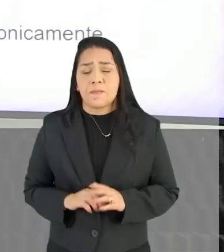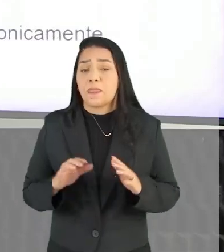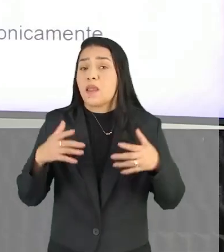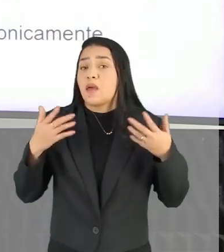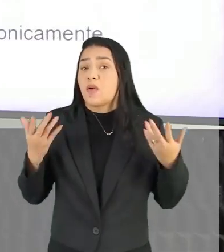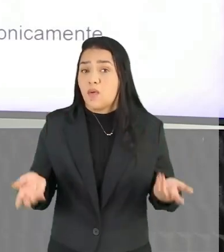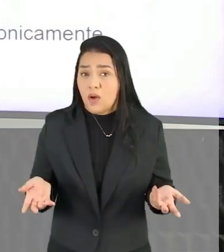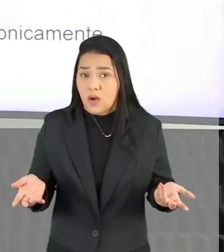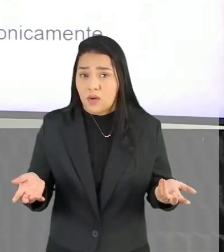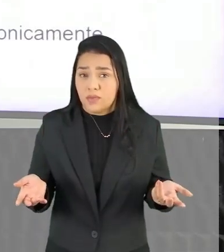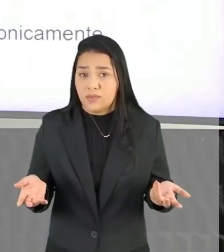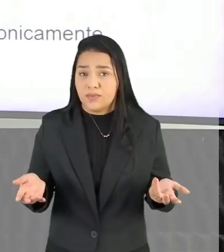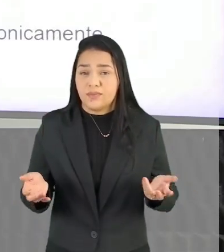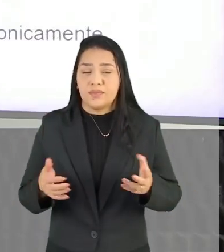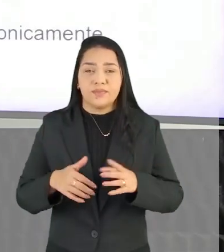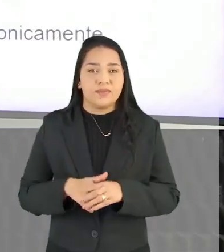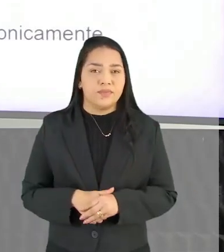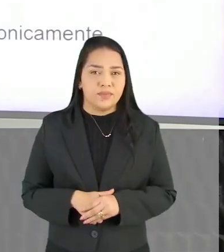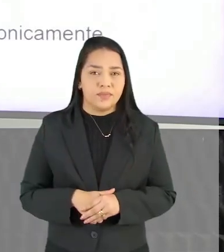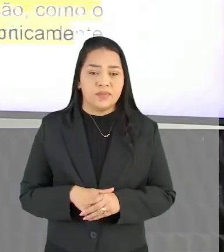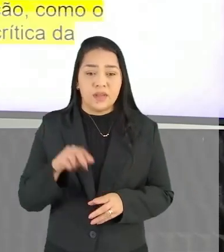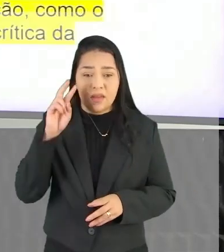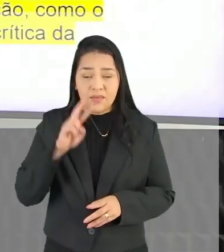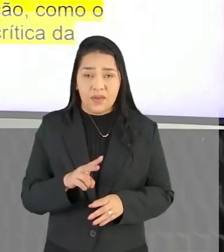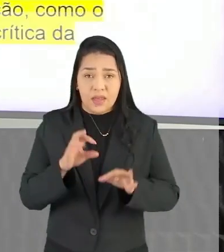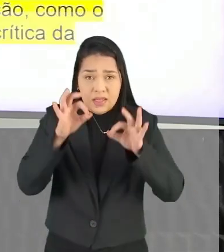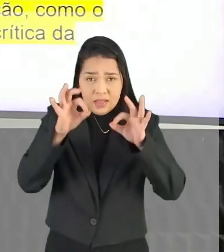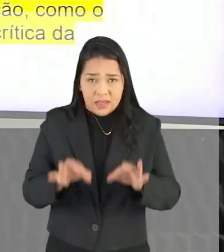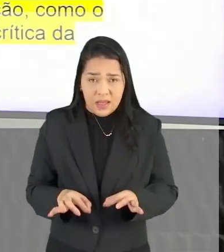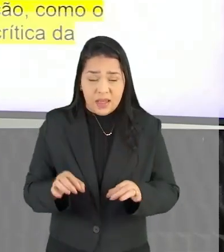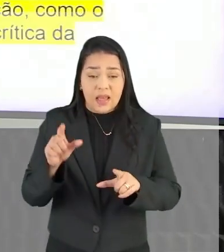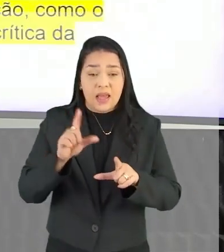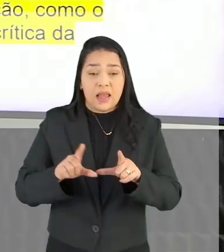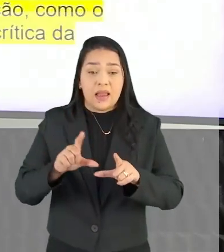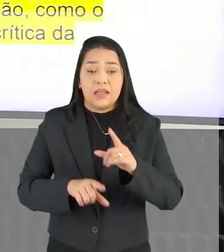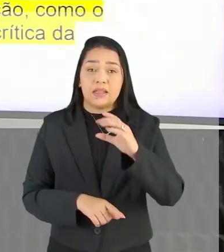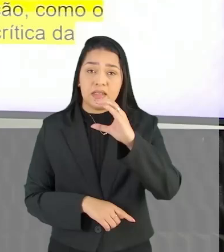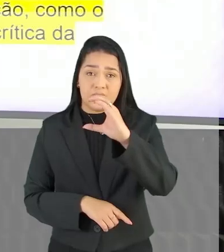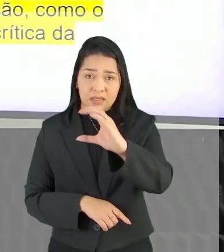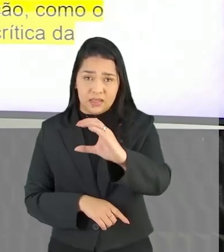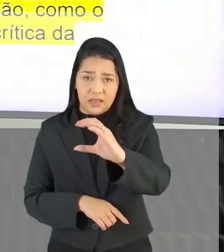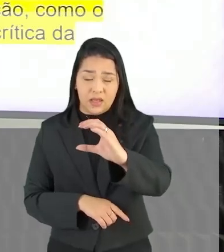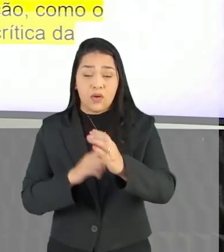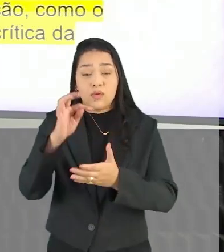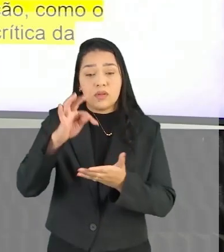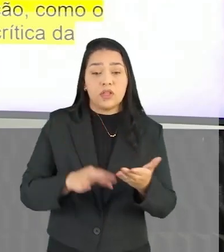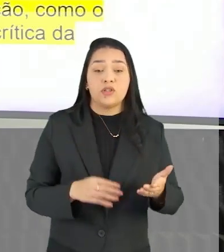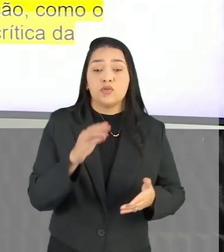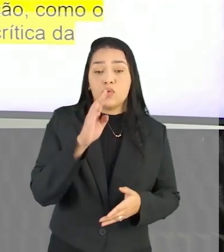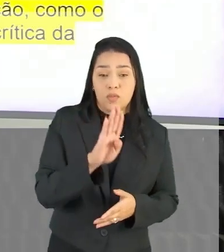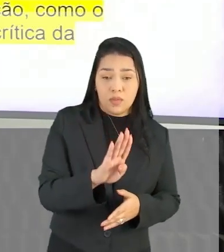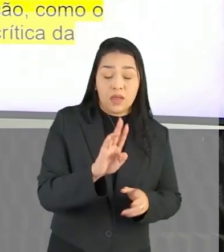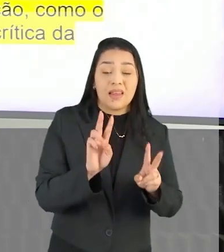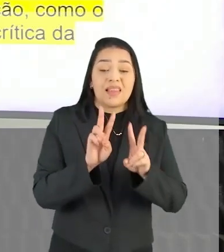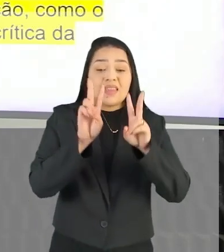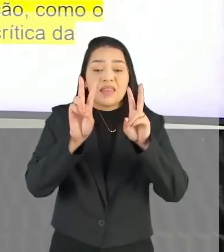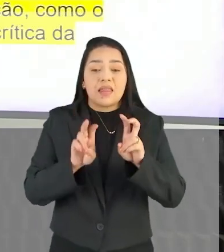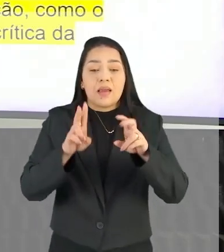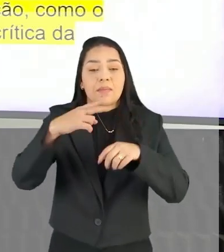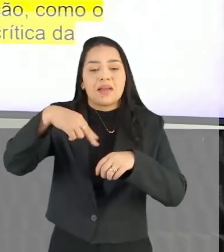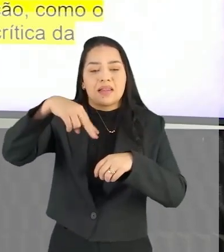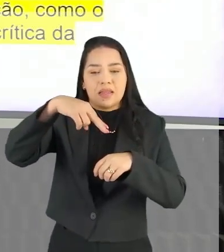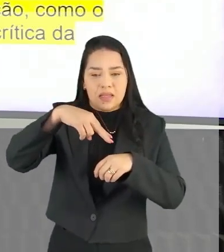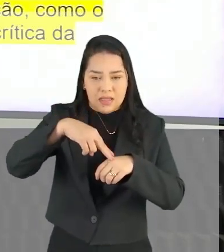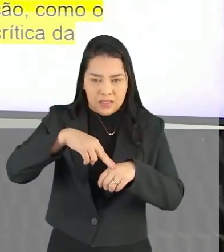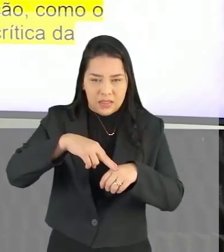seria? Qual vocês marcaram? A gente vai ver Que a alternativa correta É o que? É a letra C O texto B Aborda o tema da nação